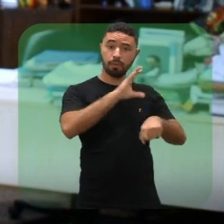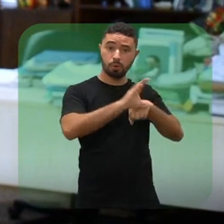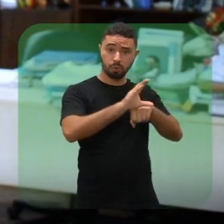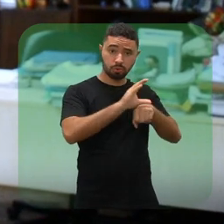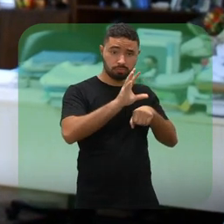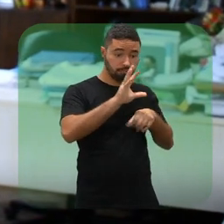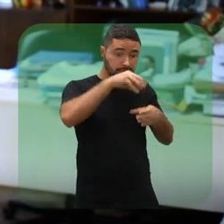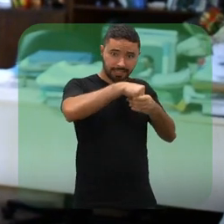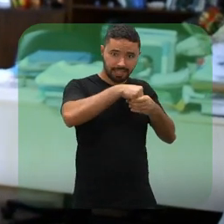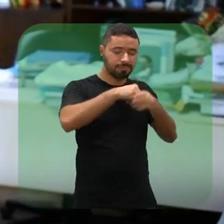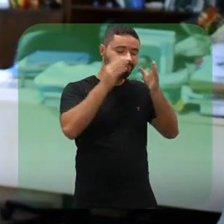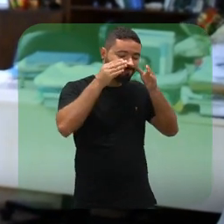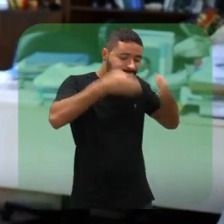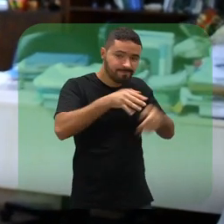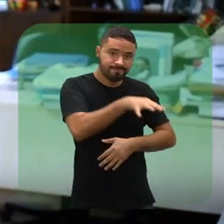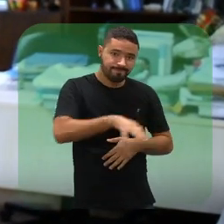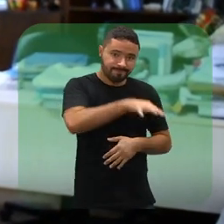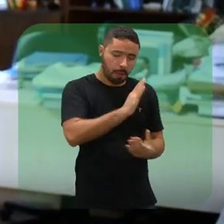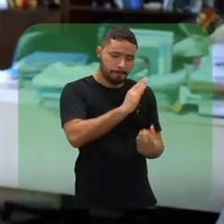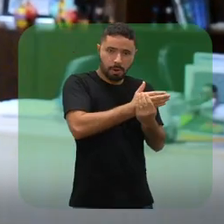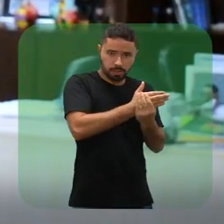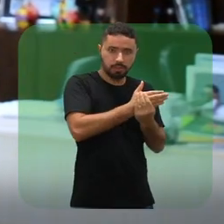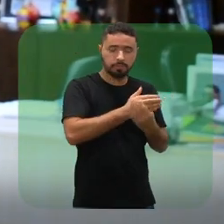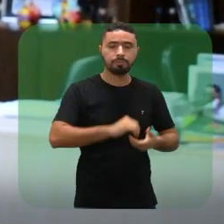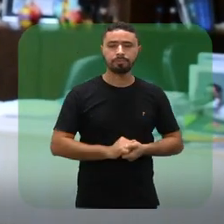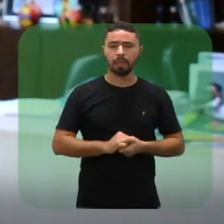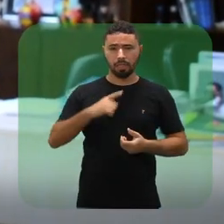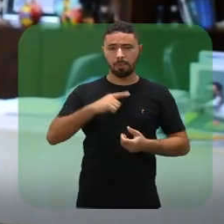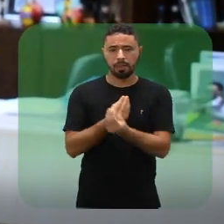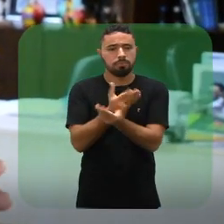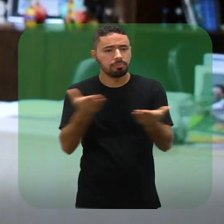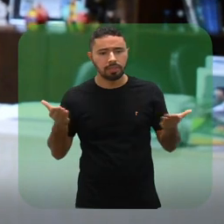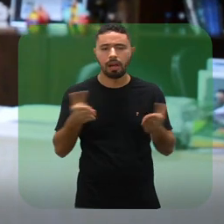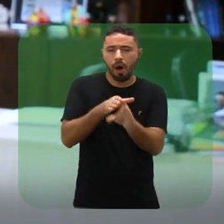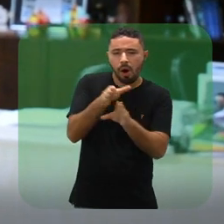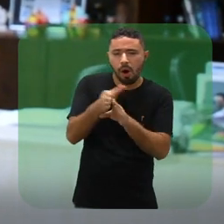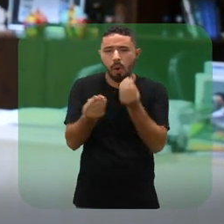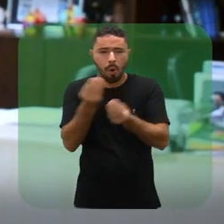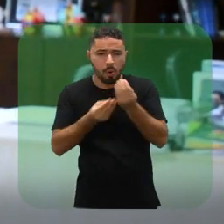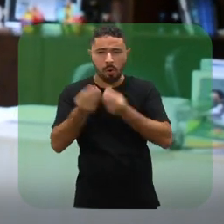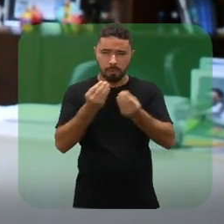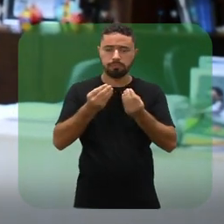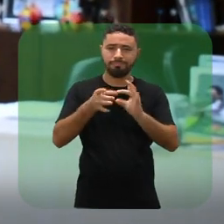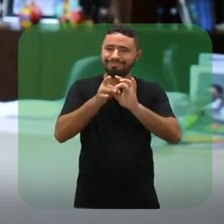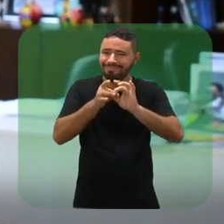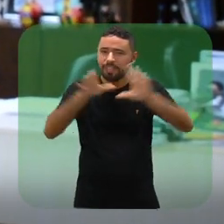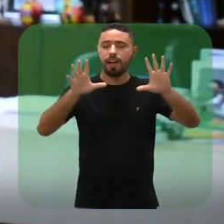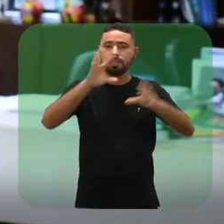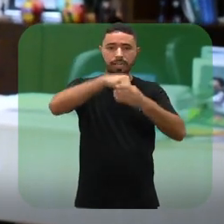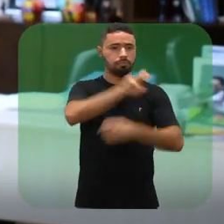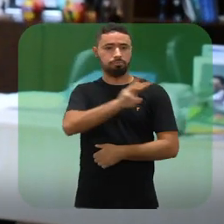internas, focadas em áreas com maior volume de processos. Vamos lançar ainda tutoriais de acesso ao sistema que estarão